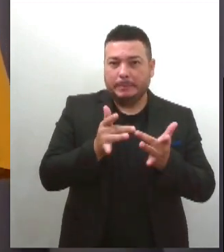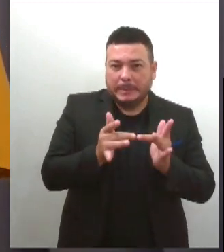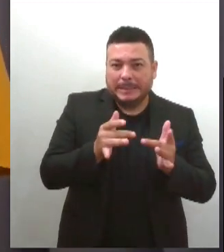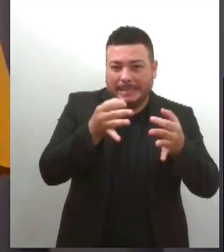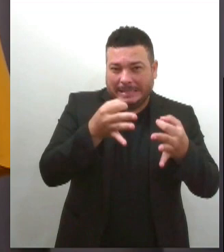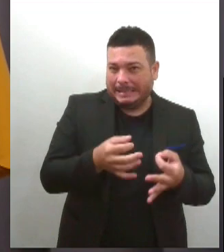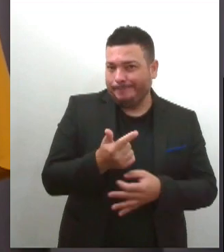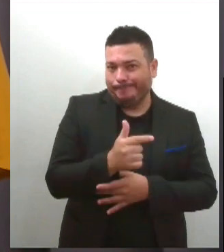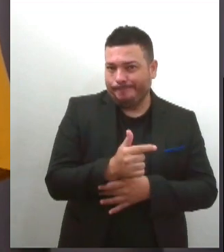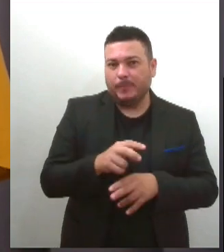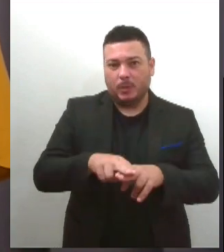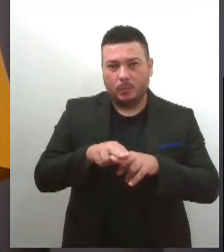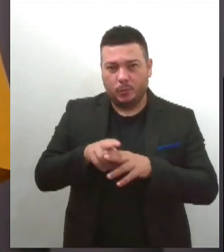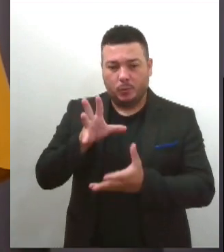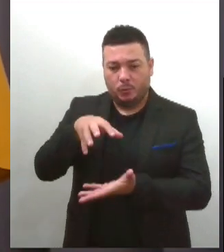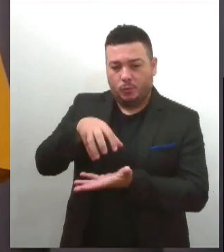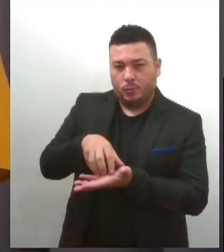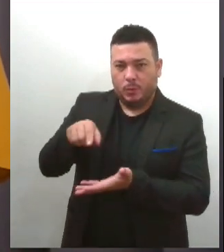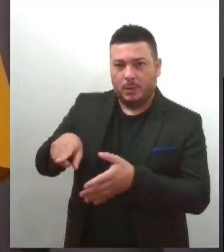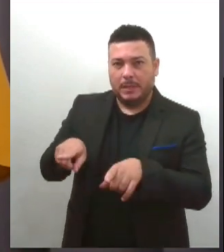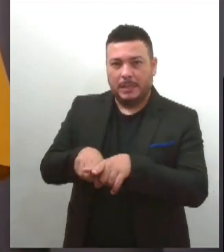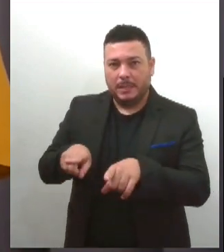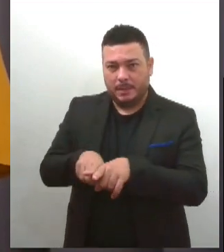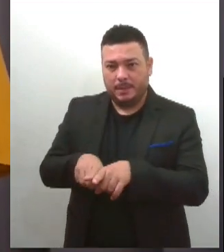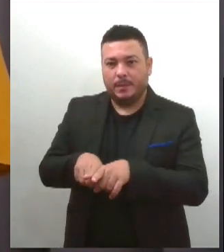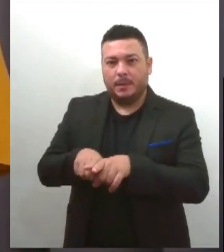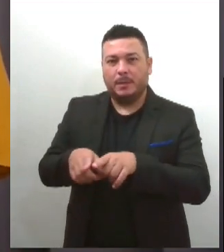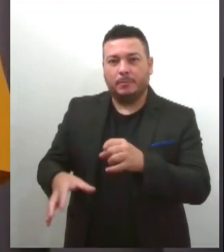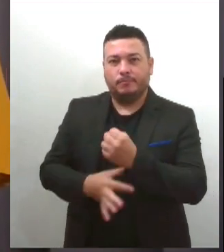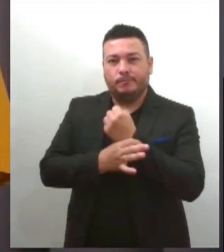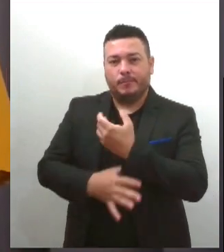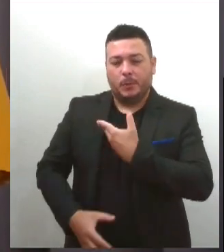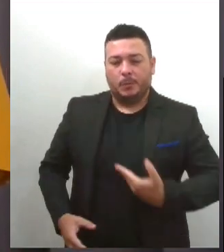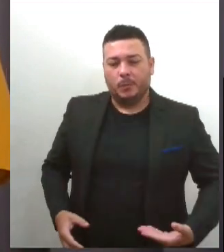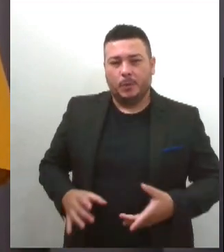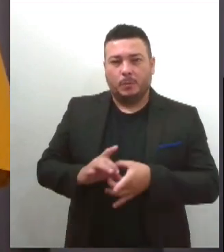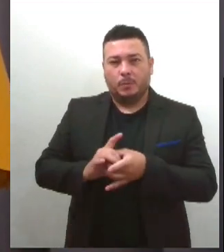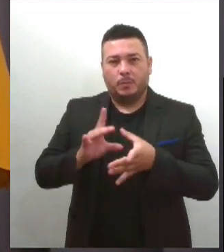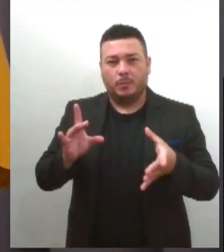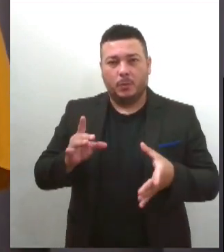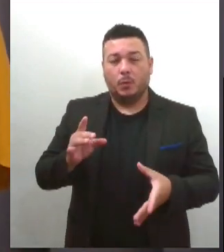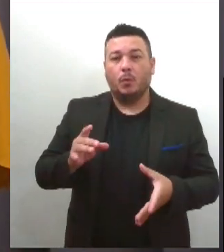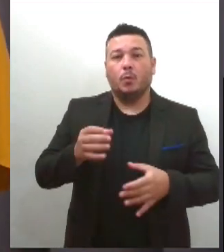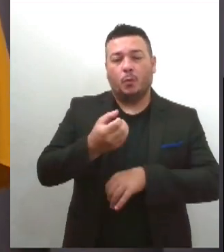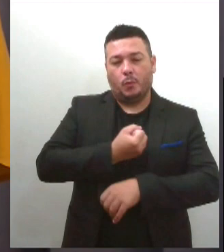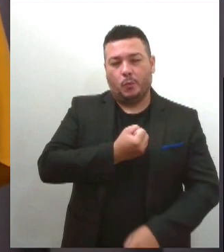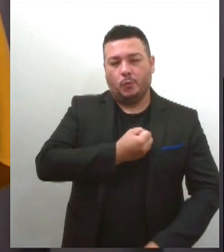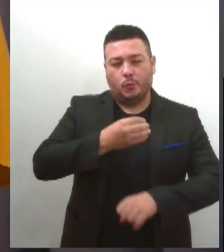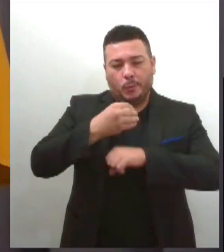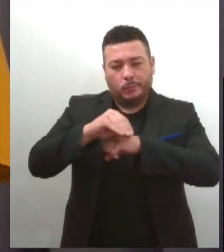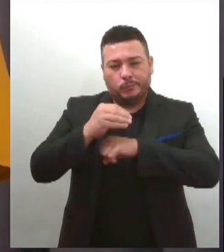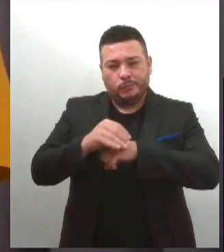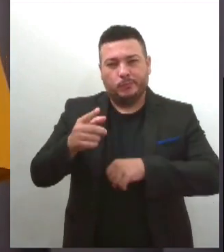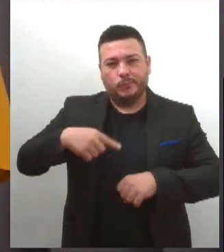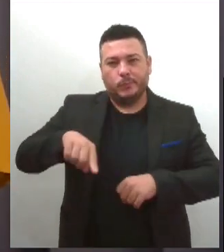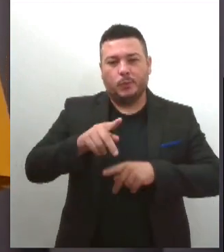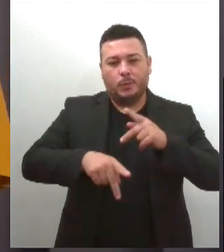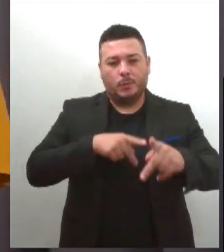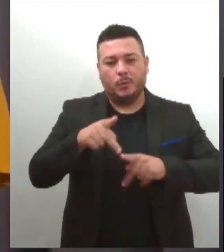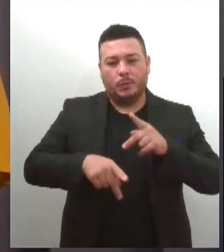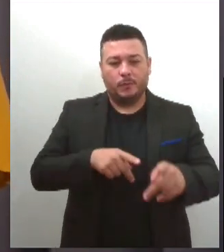Centro Integrado de Operações em Segurança Pública, disponibiliza os seguintes números auxiliares à população, que é o 79